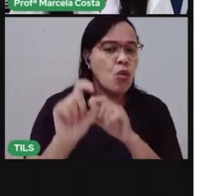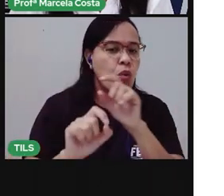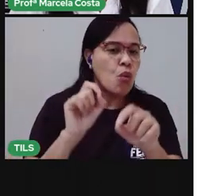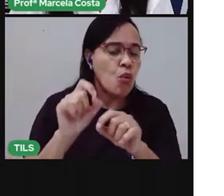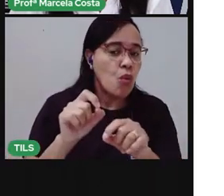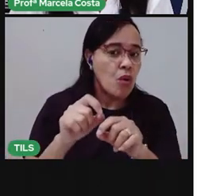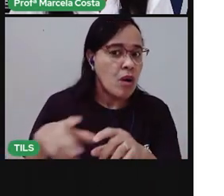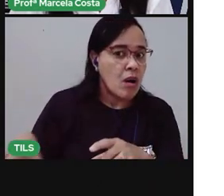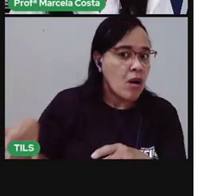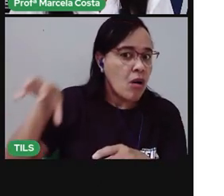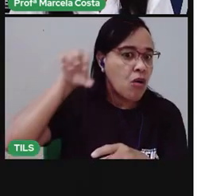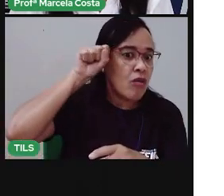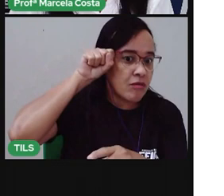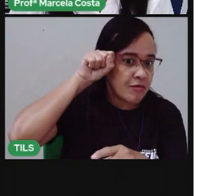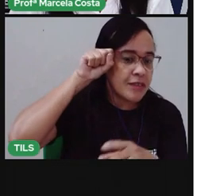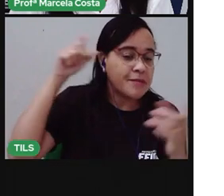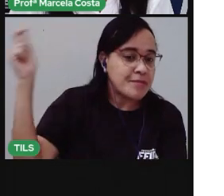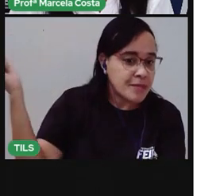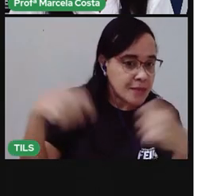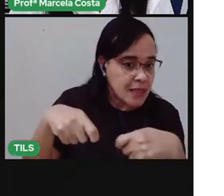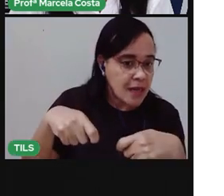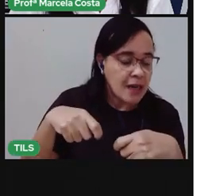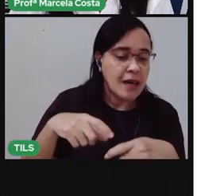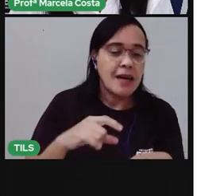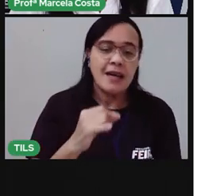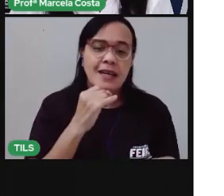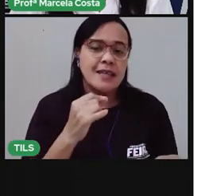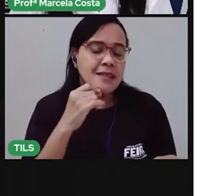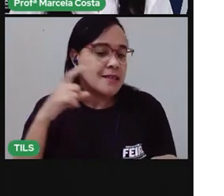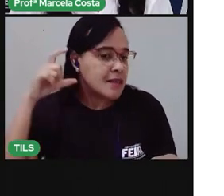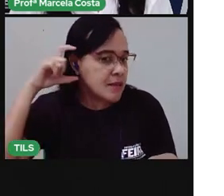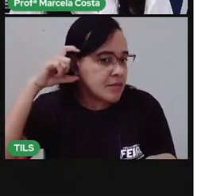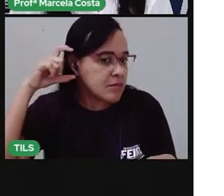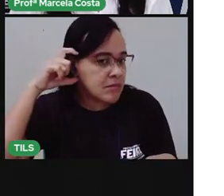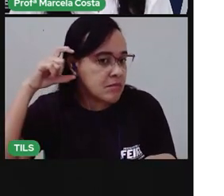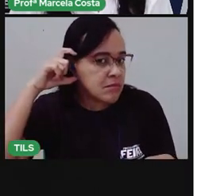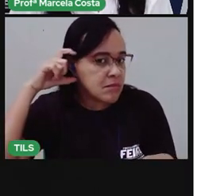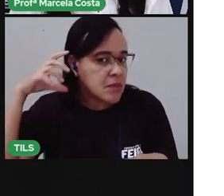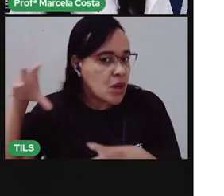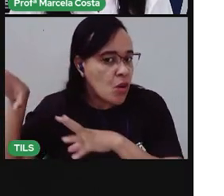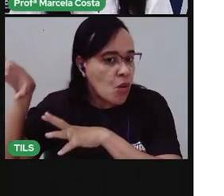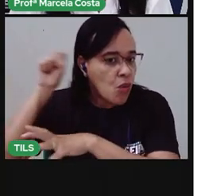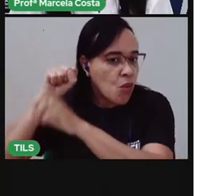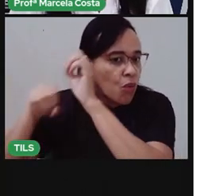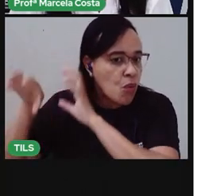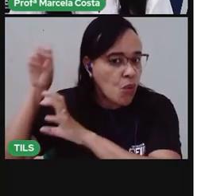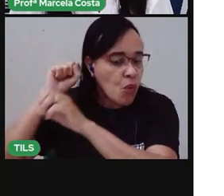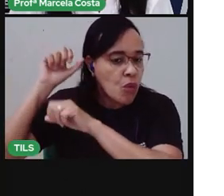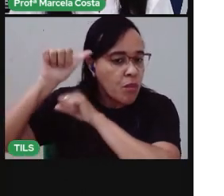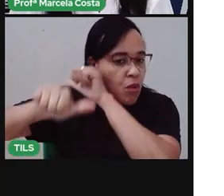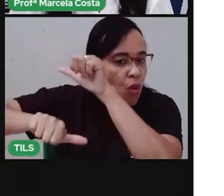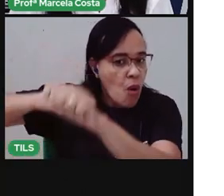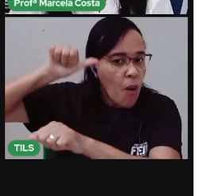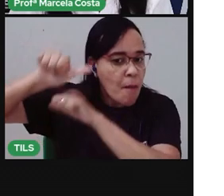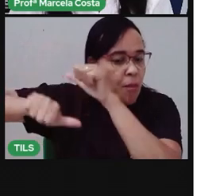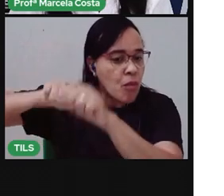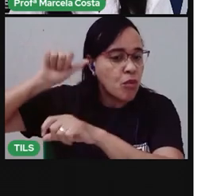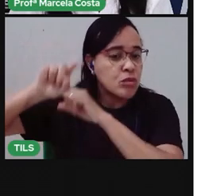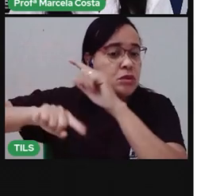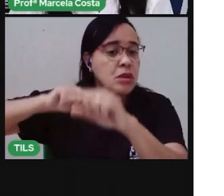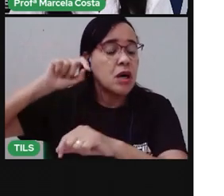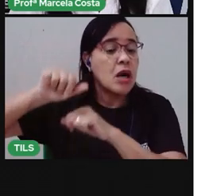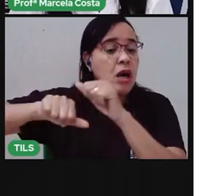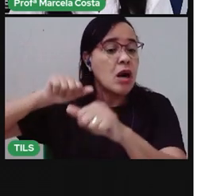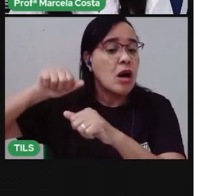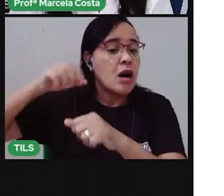O aparelho auditivo capta as ondas sonoras e as transforma em impulsos nervosos, que são enviados ao